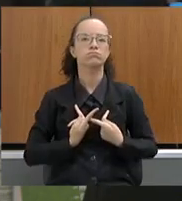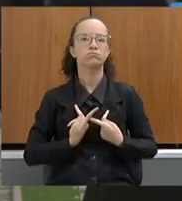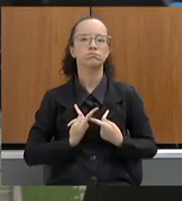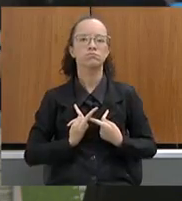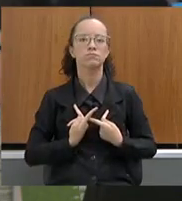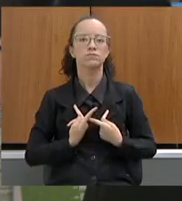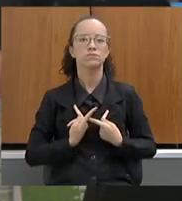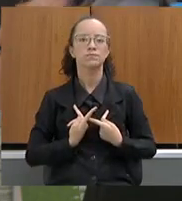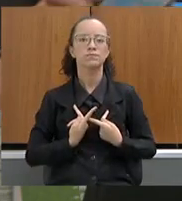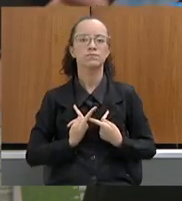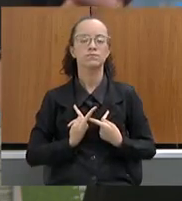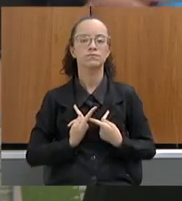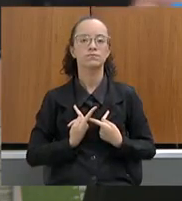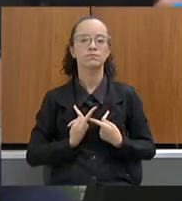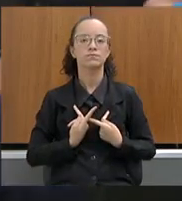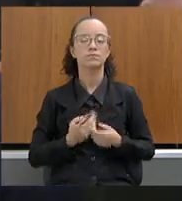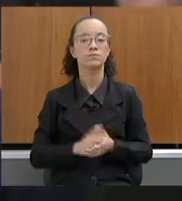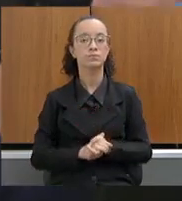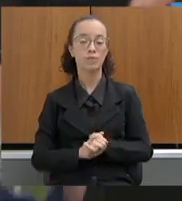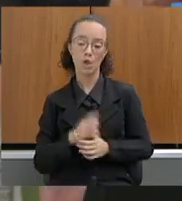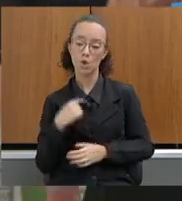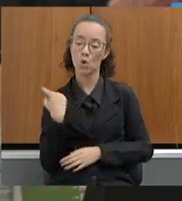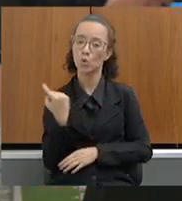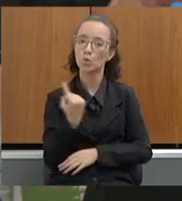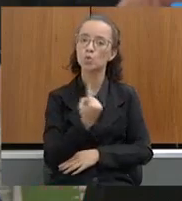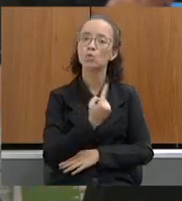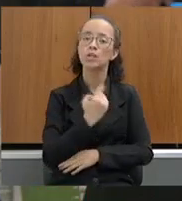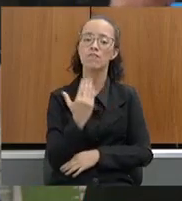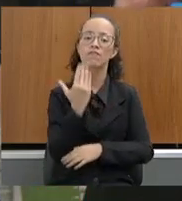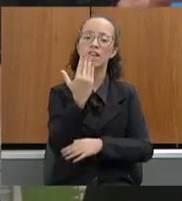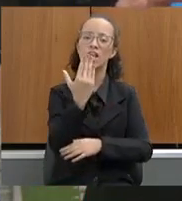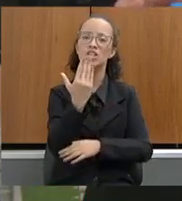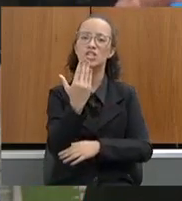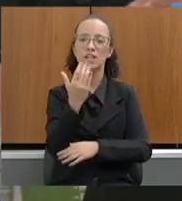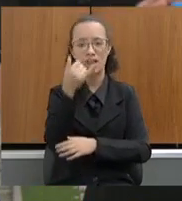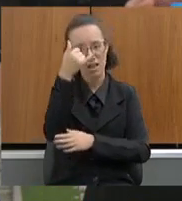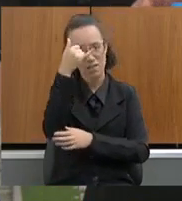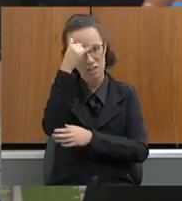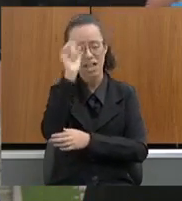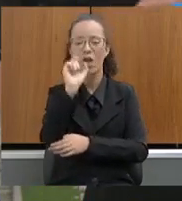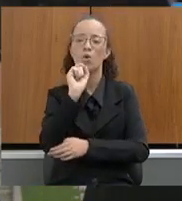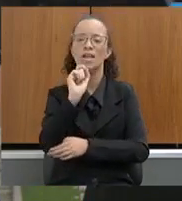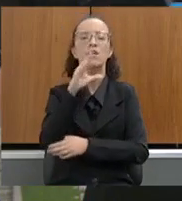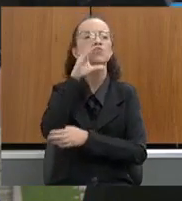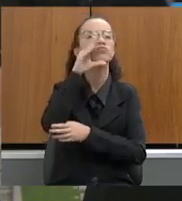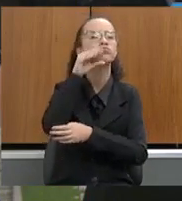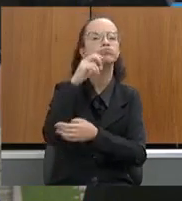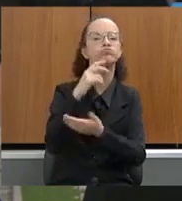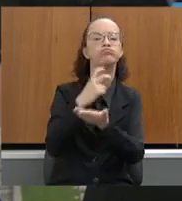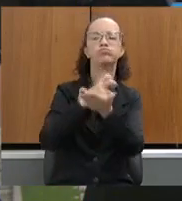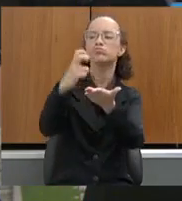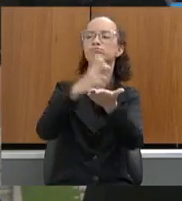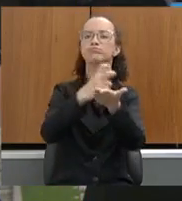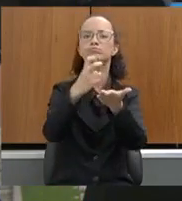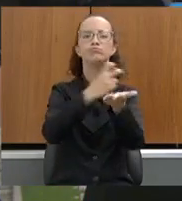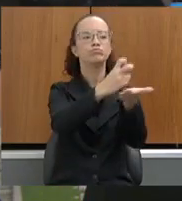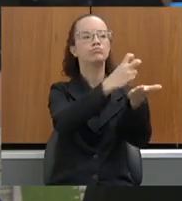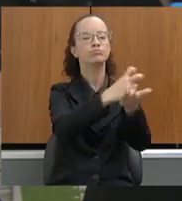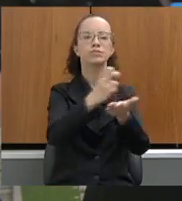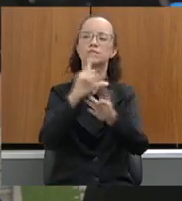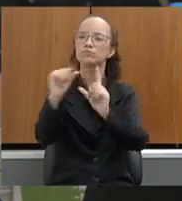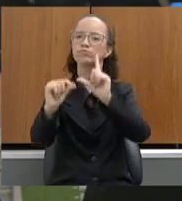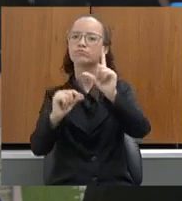não não não a nossa frente aí uma quantidade de servidores deixando técnicos capacitados,